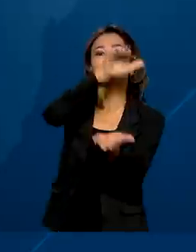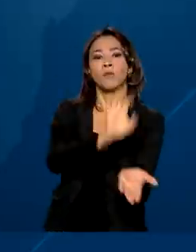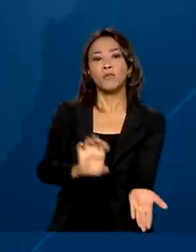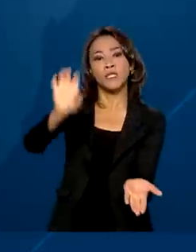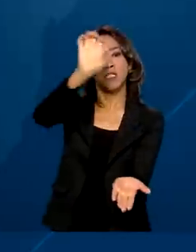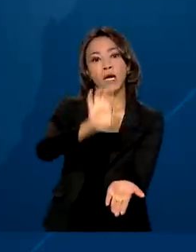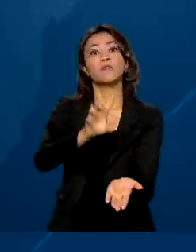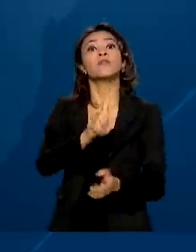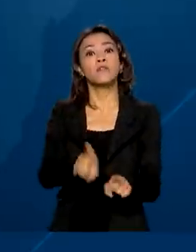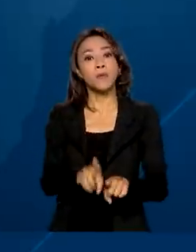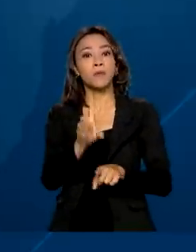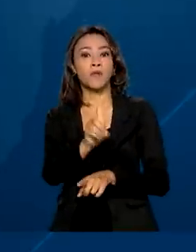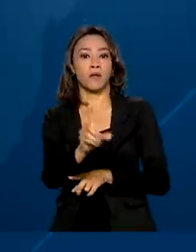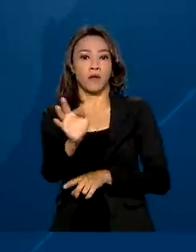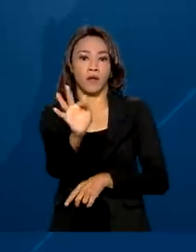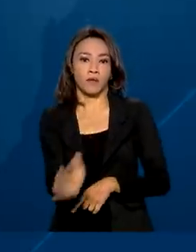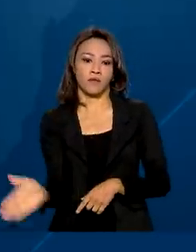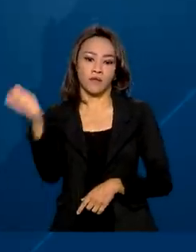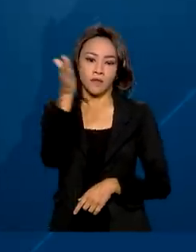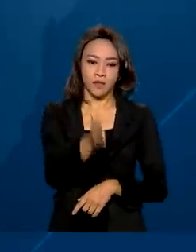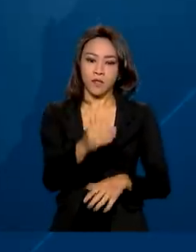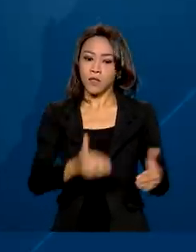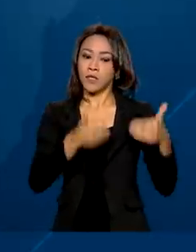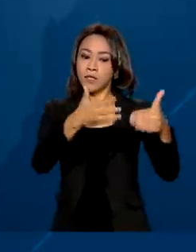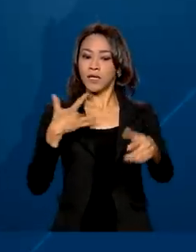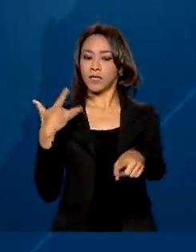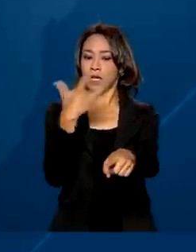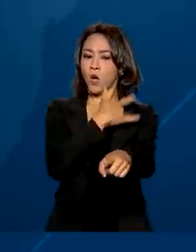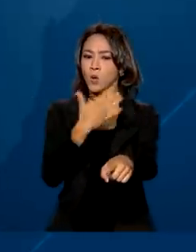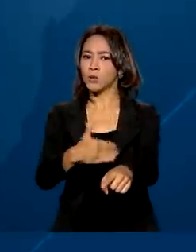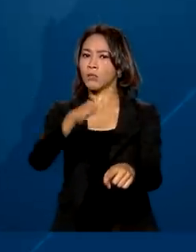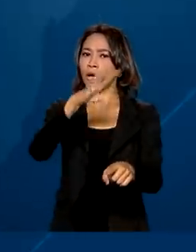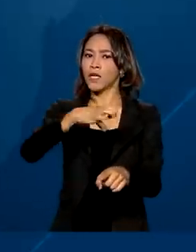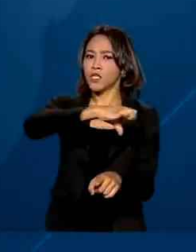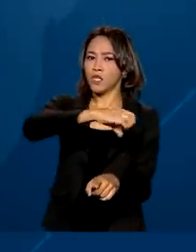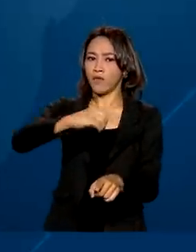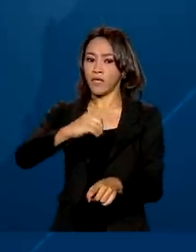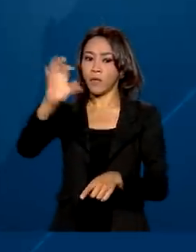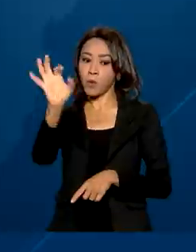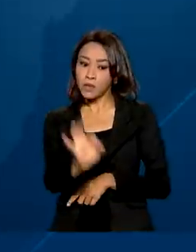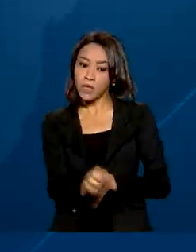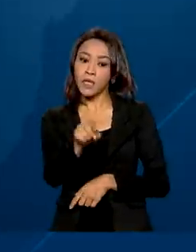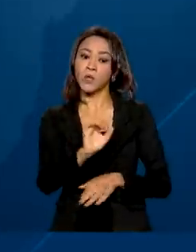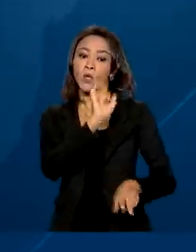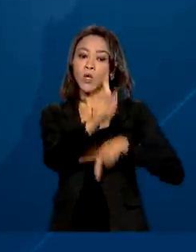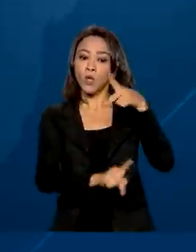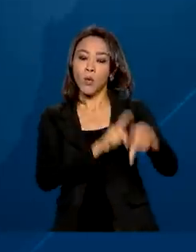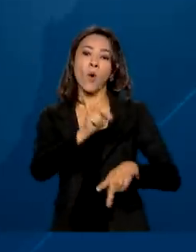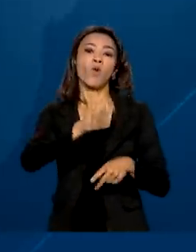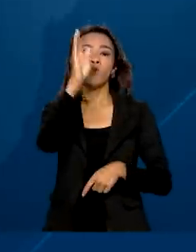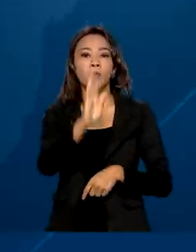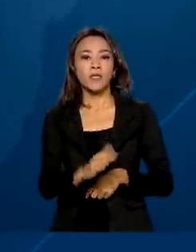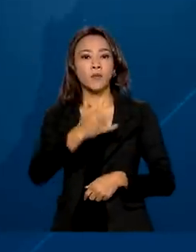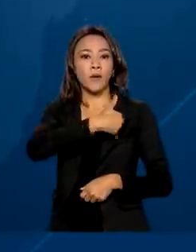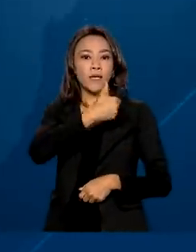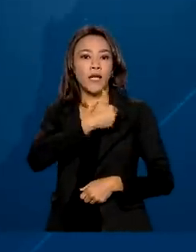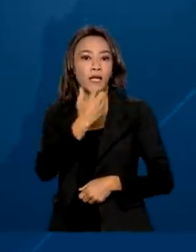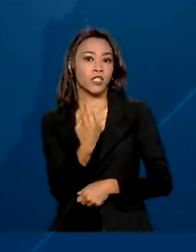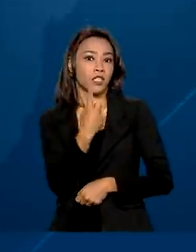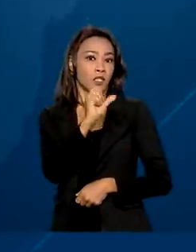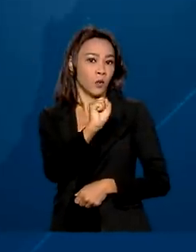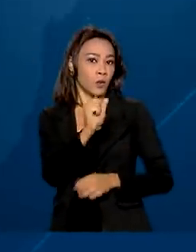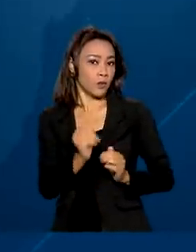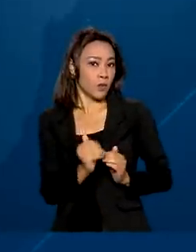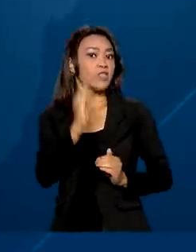ao Distrito Federal. Segundo o Ministério da Saúde, mais de 90% da população brasileira acima de 18 anos